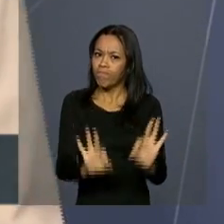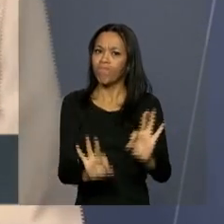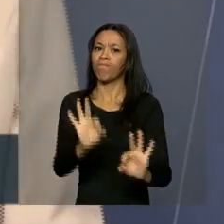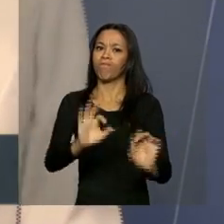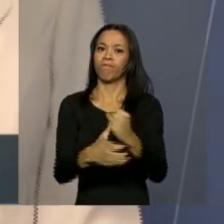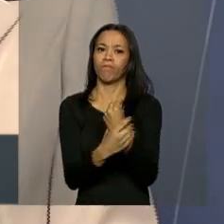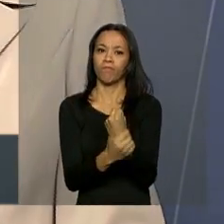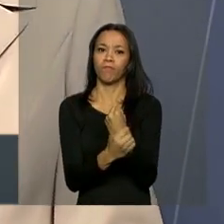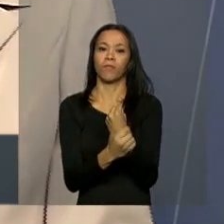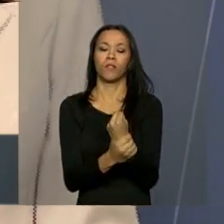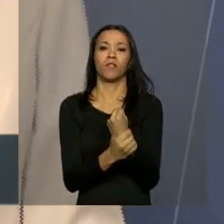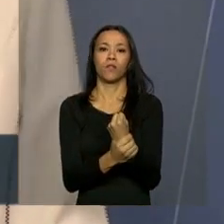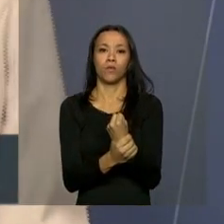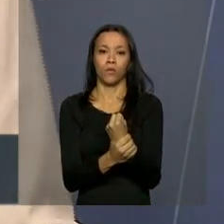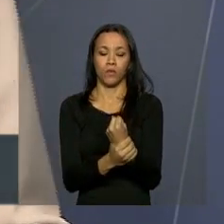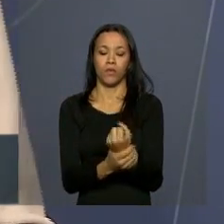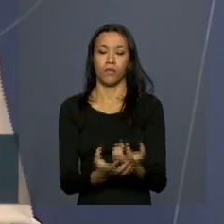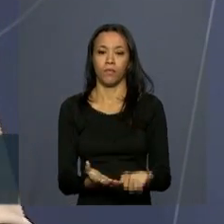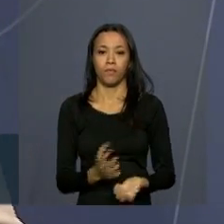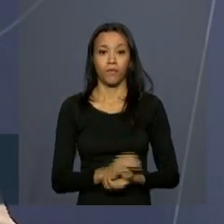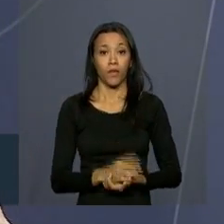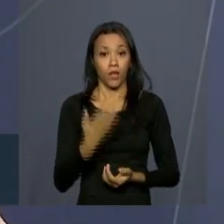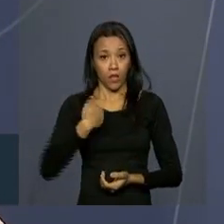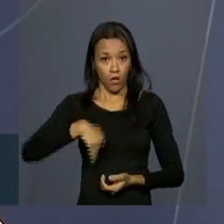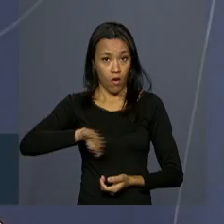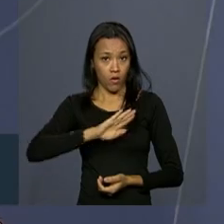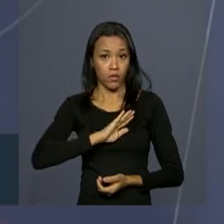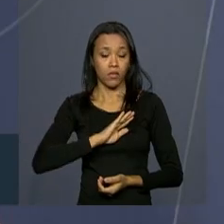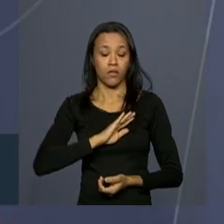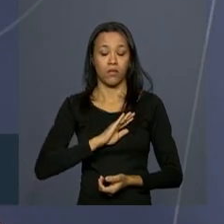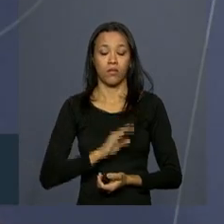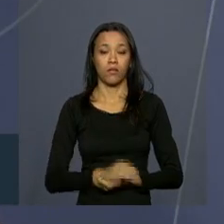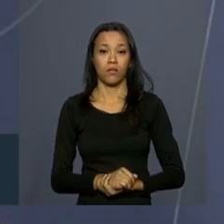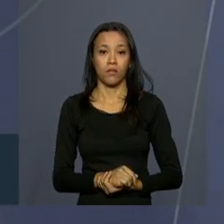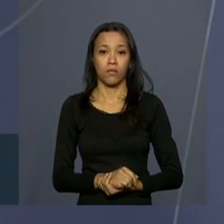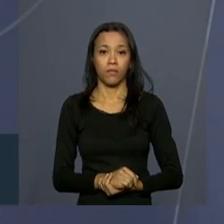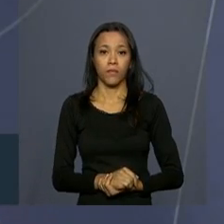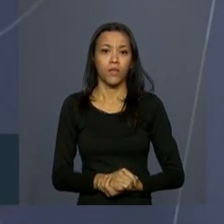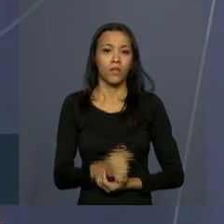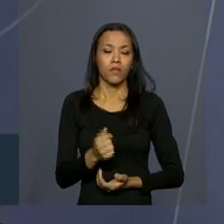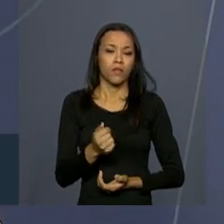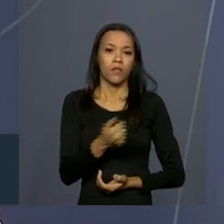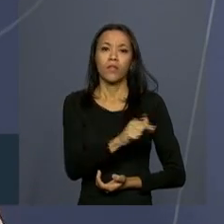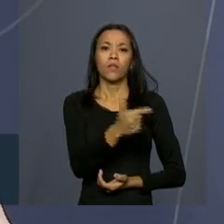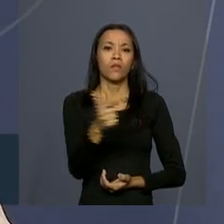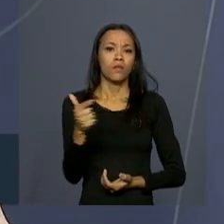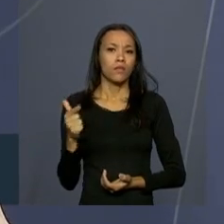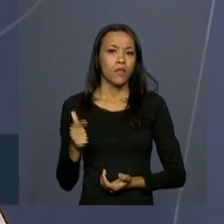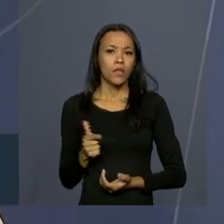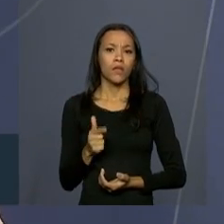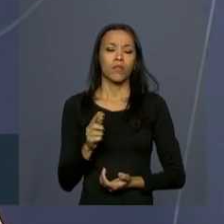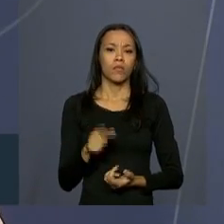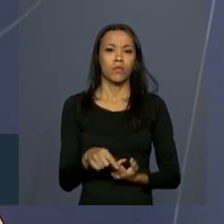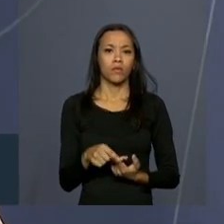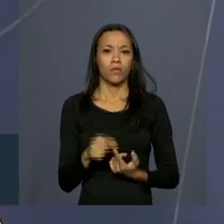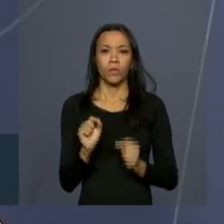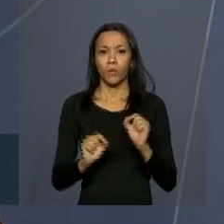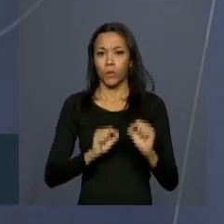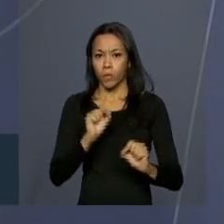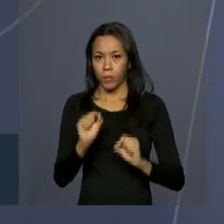temos bolhas de crédito, nós não temos nenhum processo estrutural